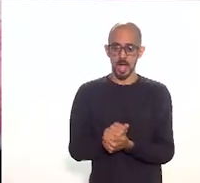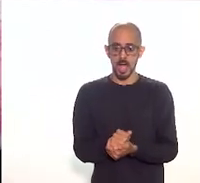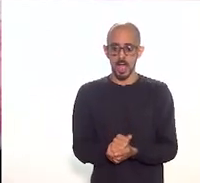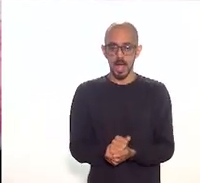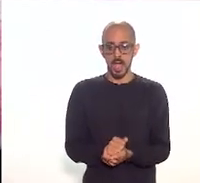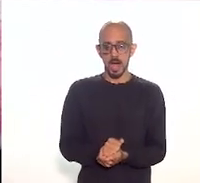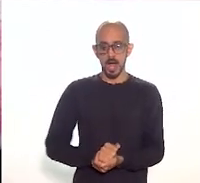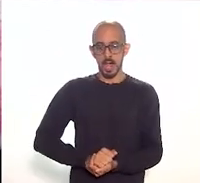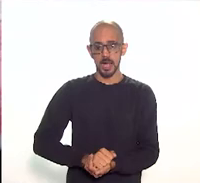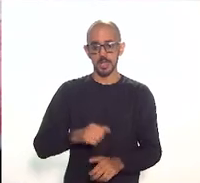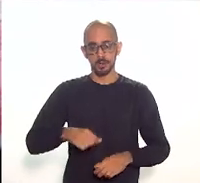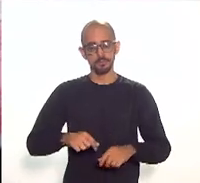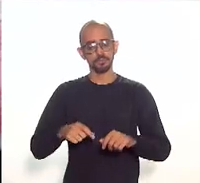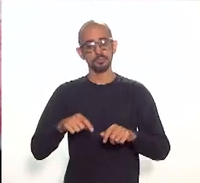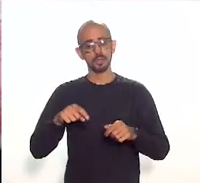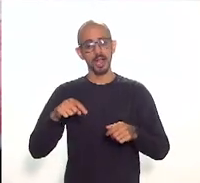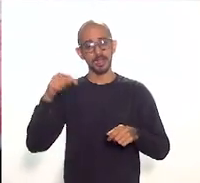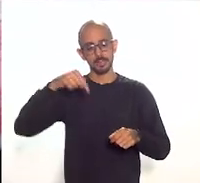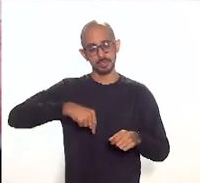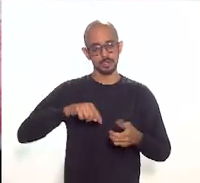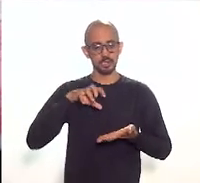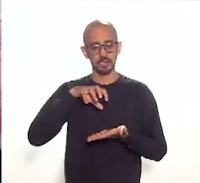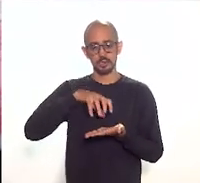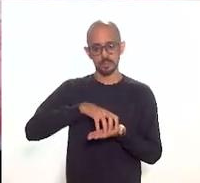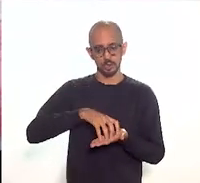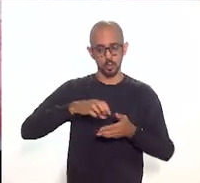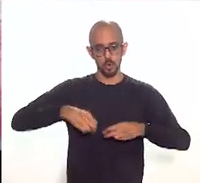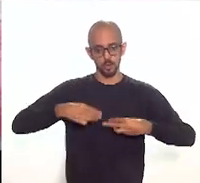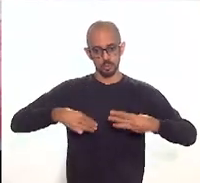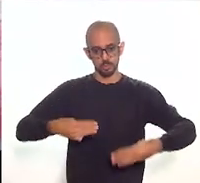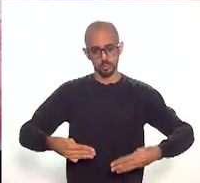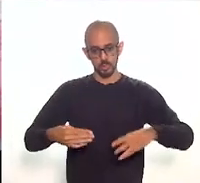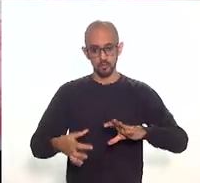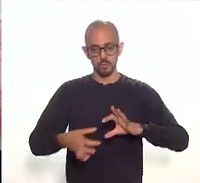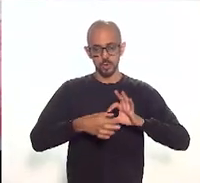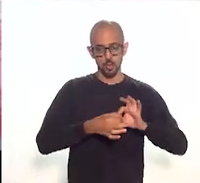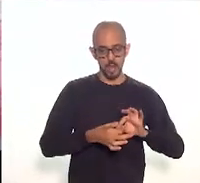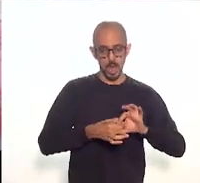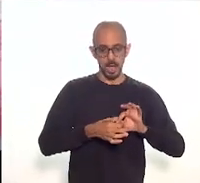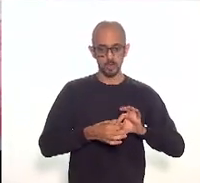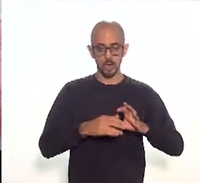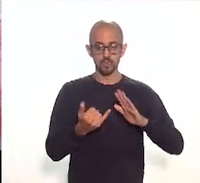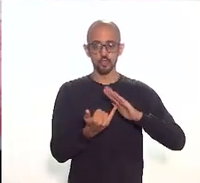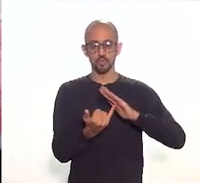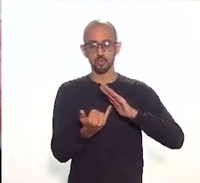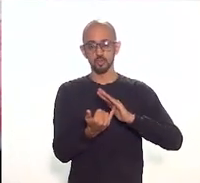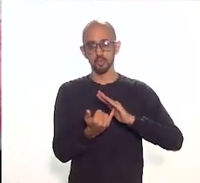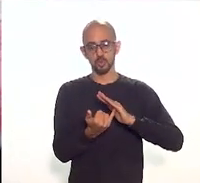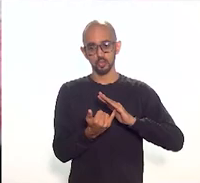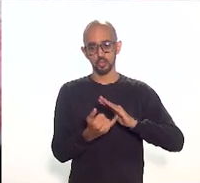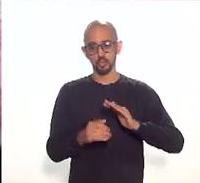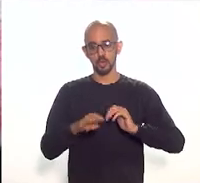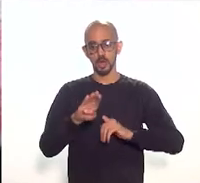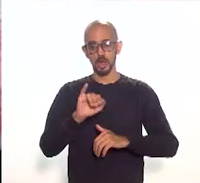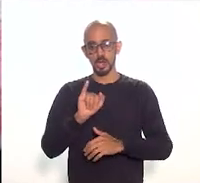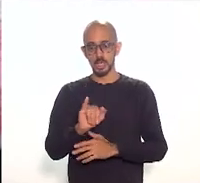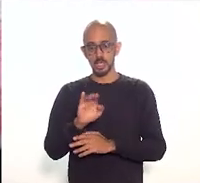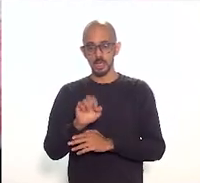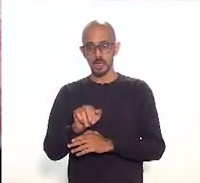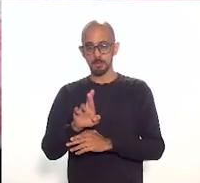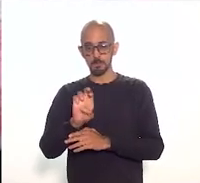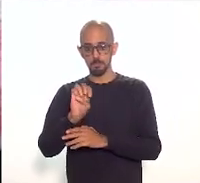unidade museológica pública e federal vinculada ao Instituto Brasileiro de Museus de Ibram. Para além de uma